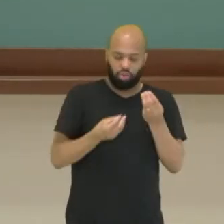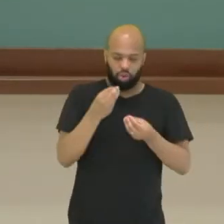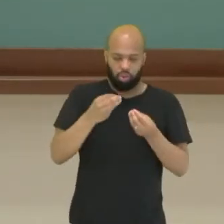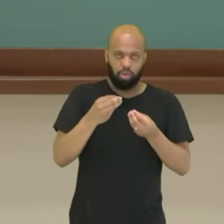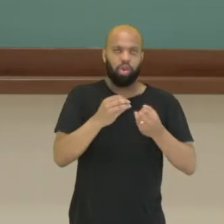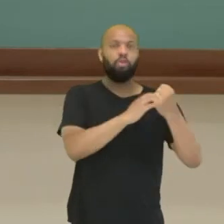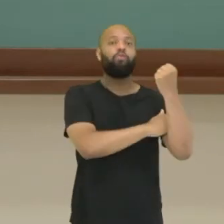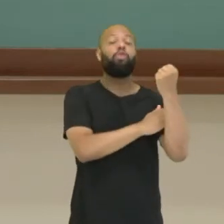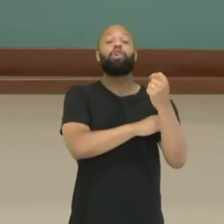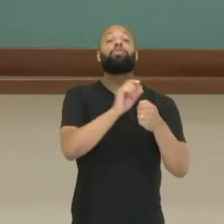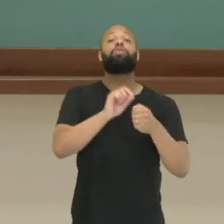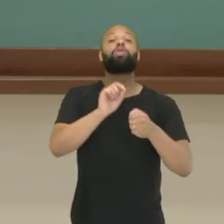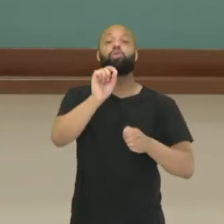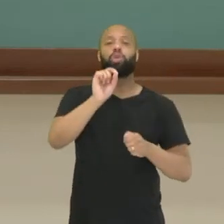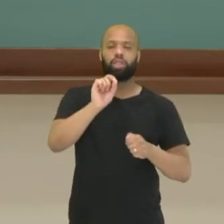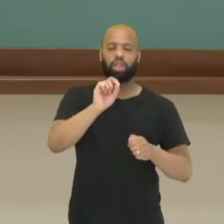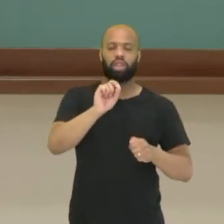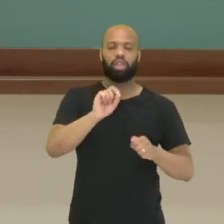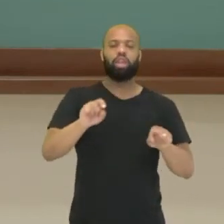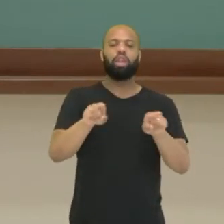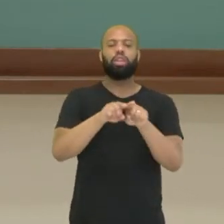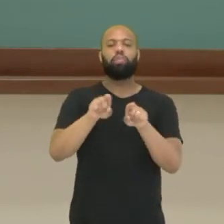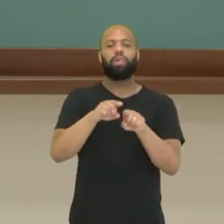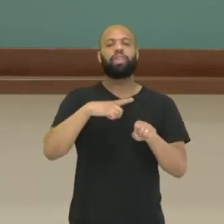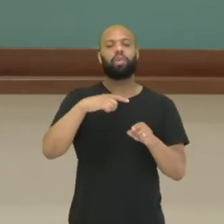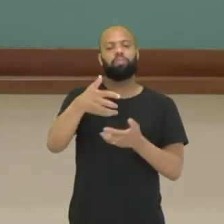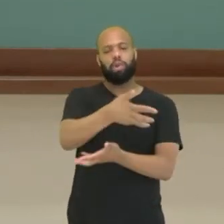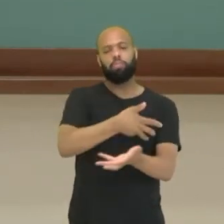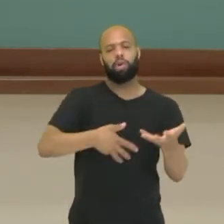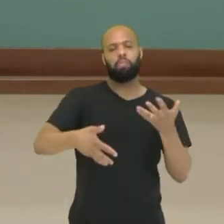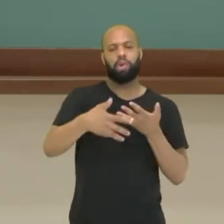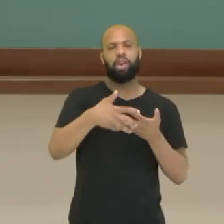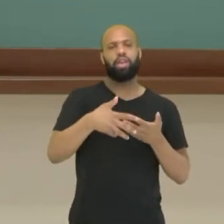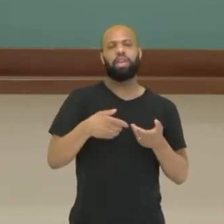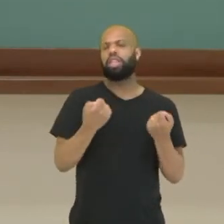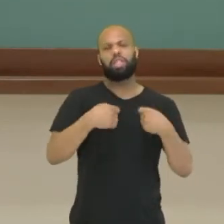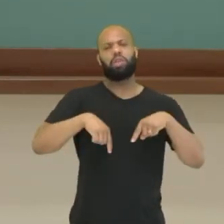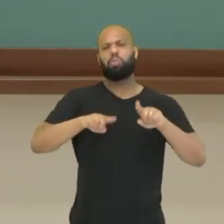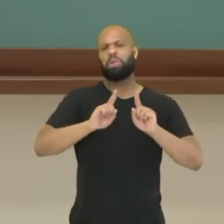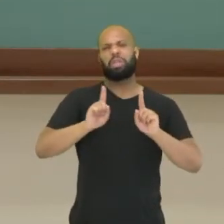tem que trabalhar com isso. Então, trabalha ainda com não ter medo de fracassar.